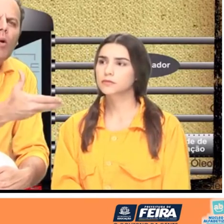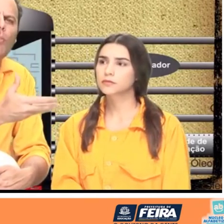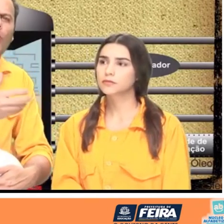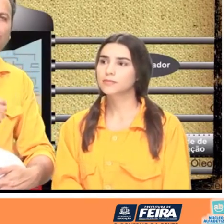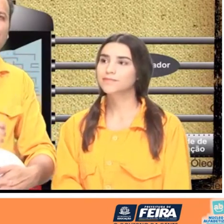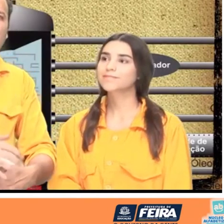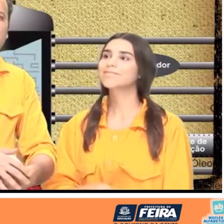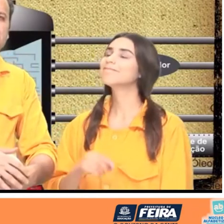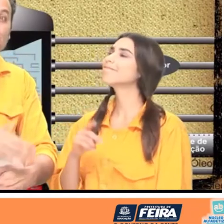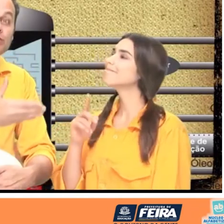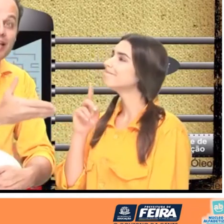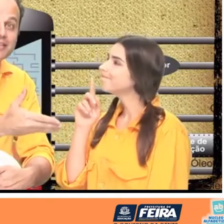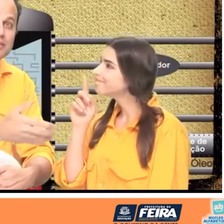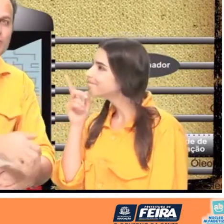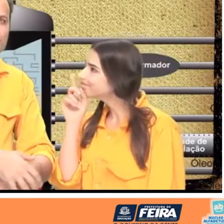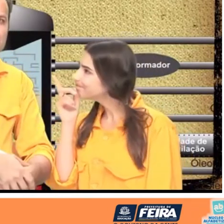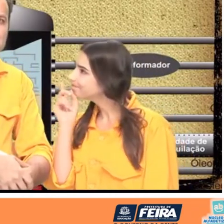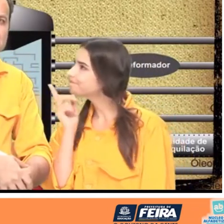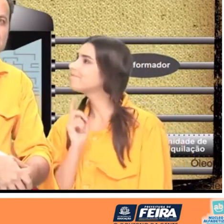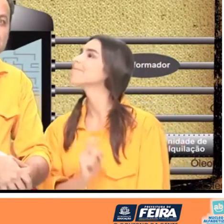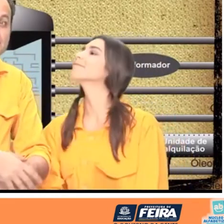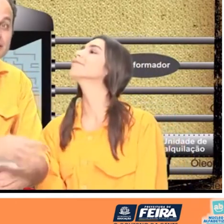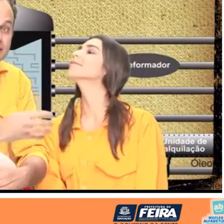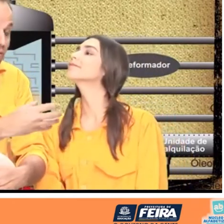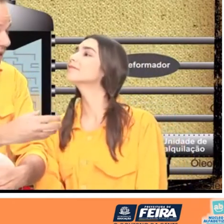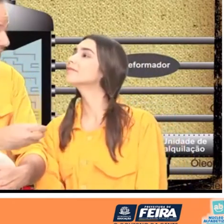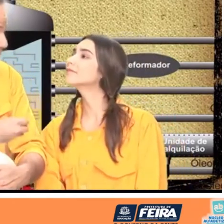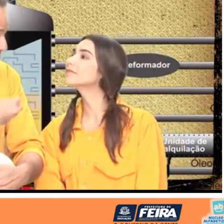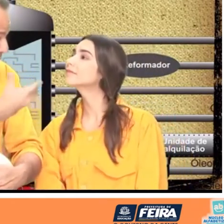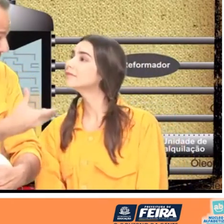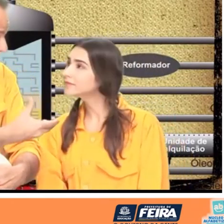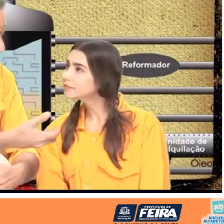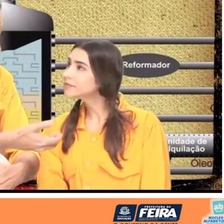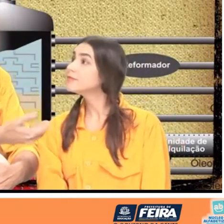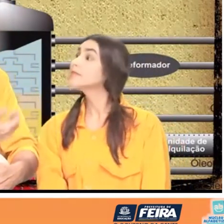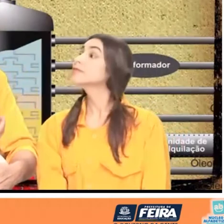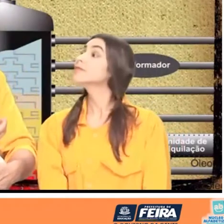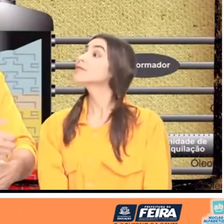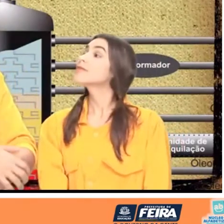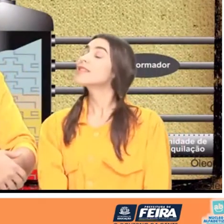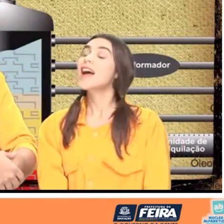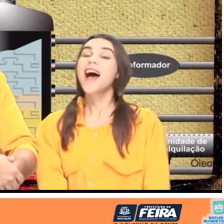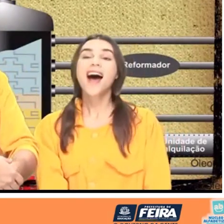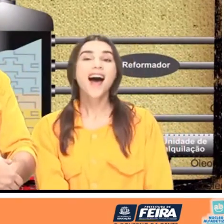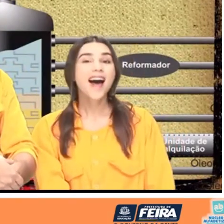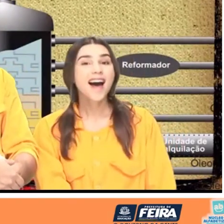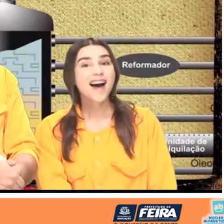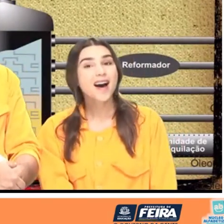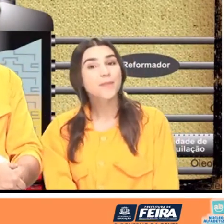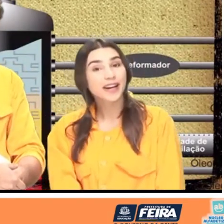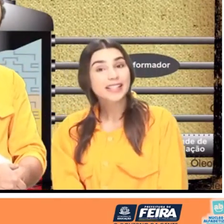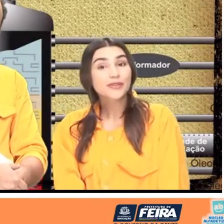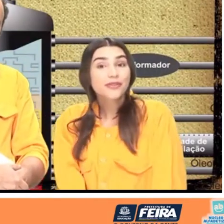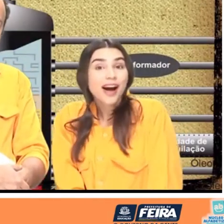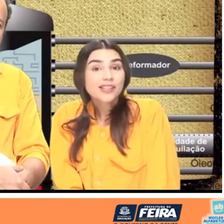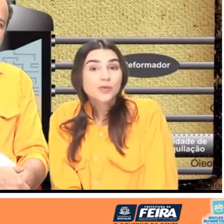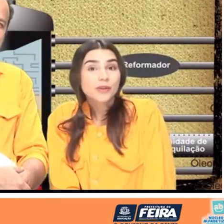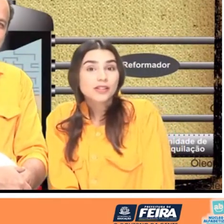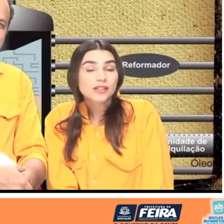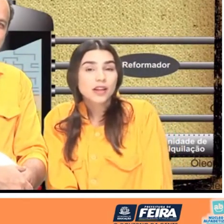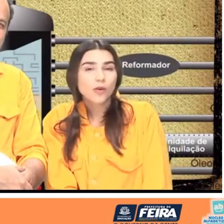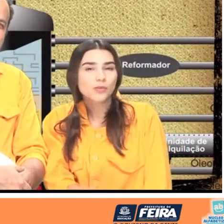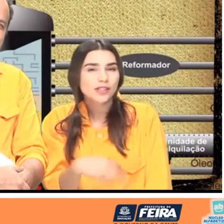é igual ao ponto de ebulição dessa substância. Então ela condensa e é recolhida. Ah, parece